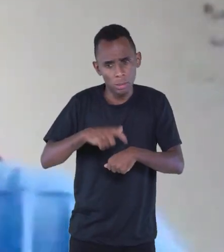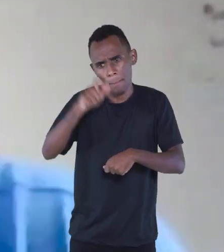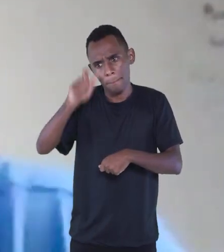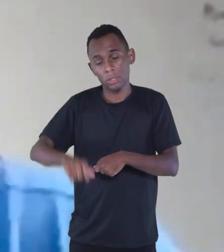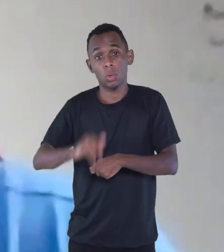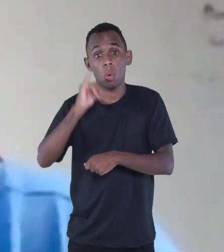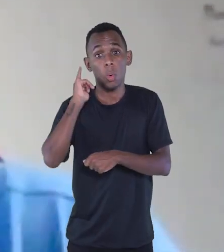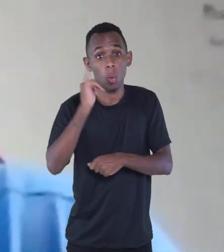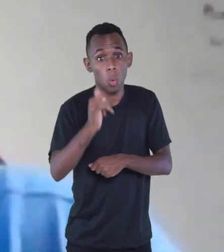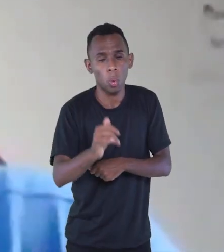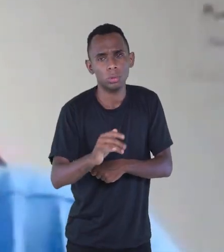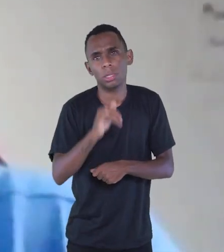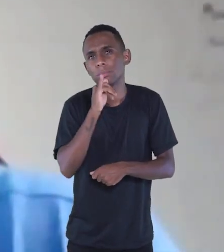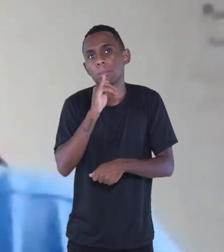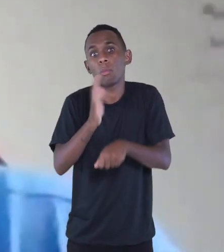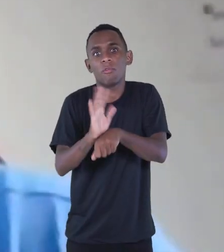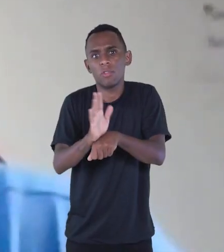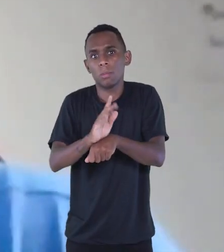que você ainda não viu,